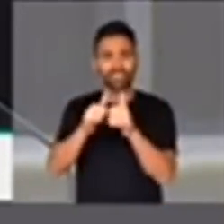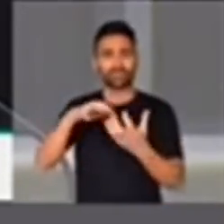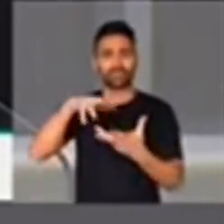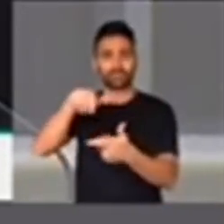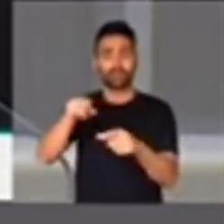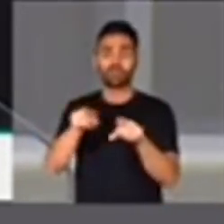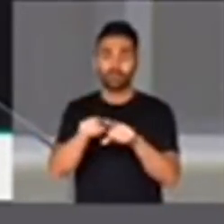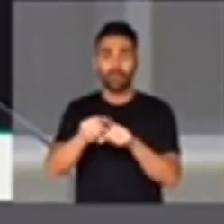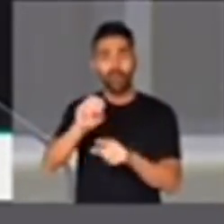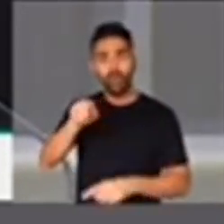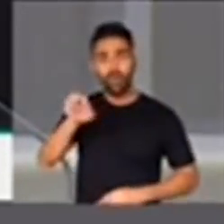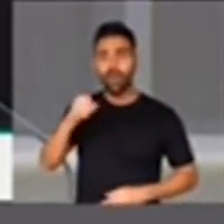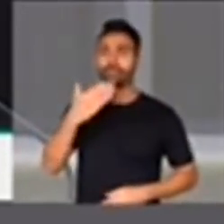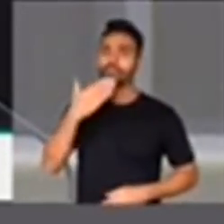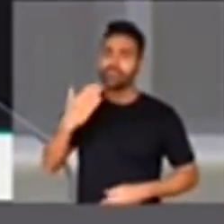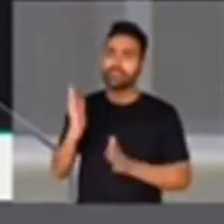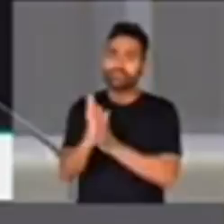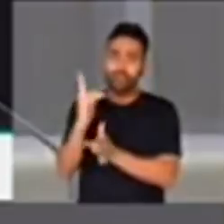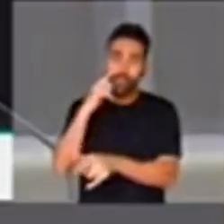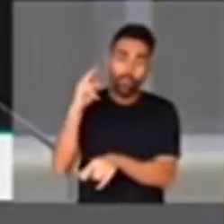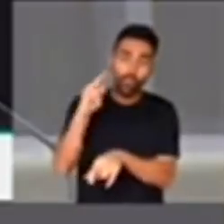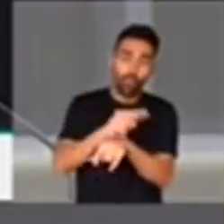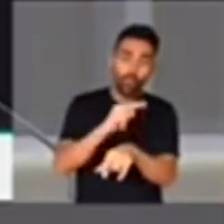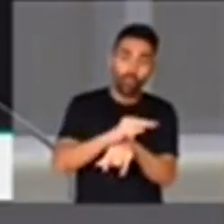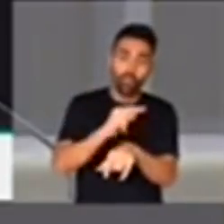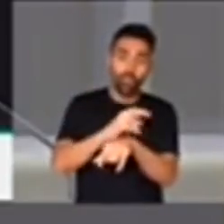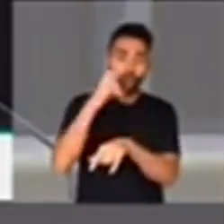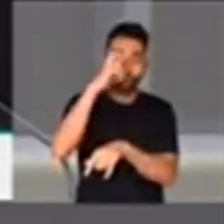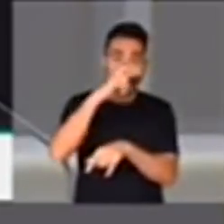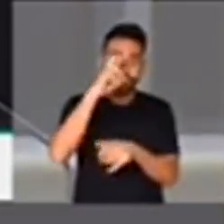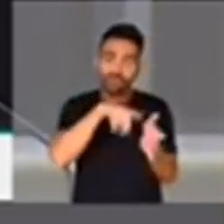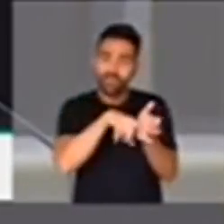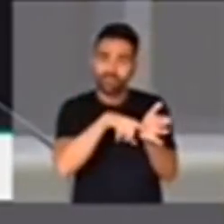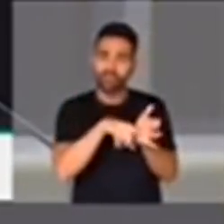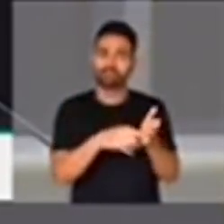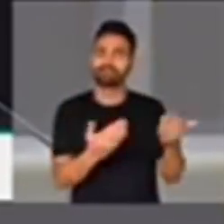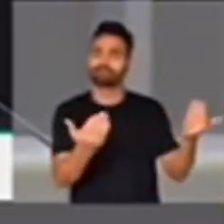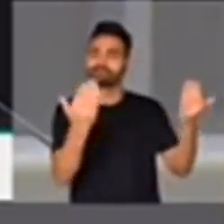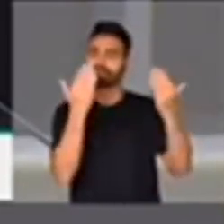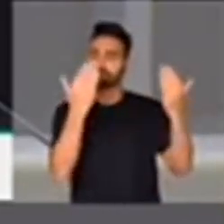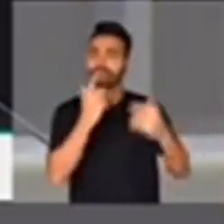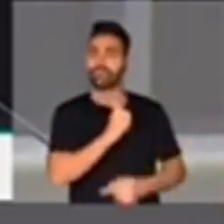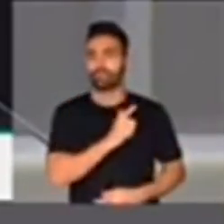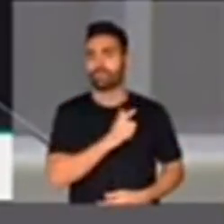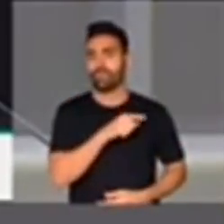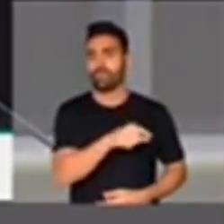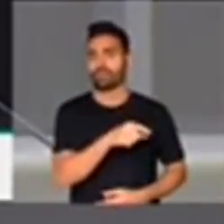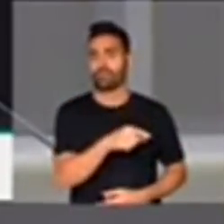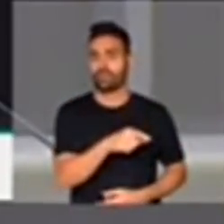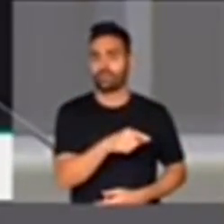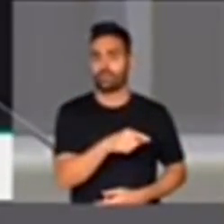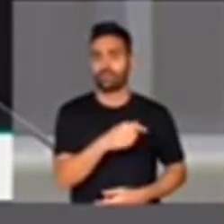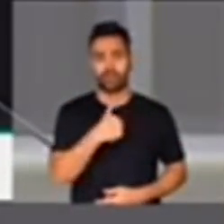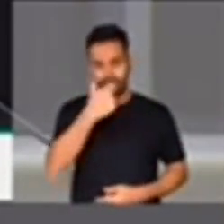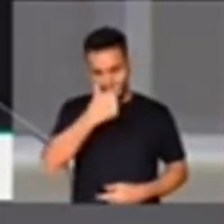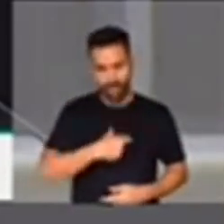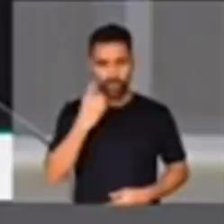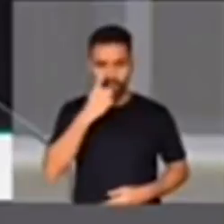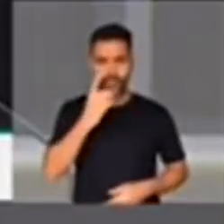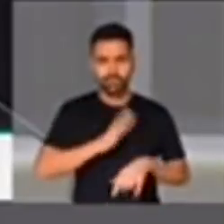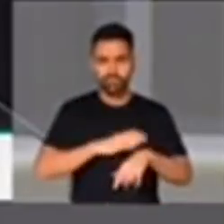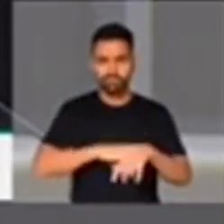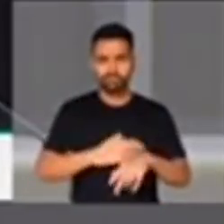que acompanhem essas investigações, porque há indícios e digo com a responsabilidade do meu mandato